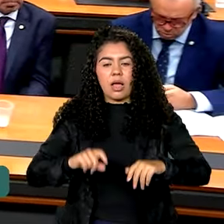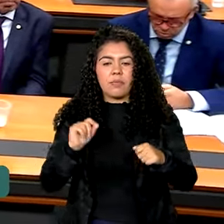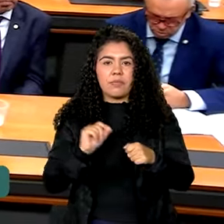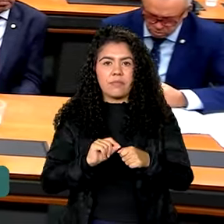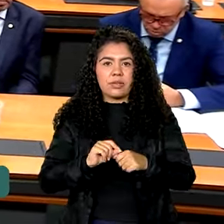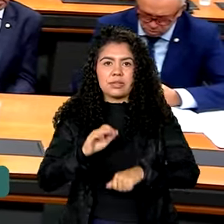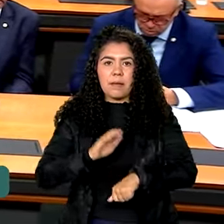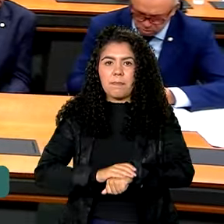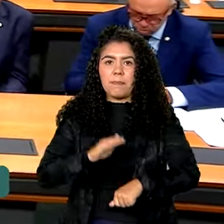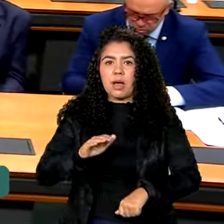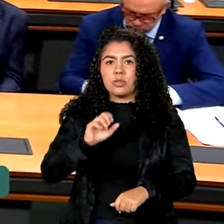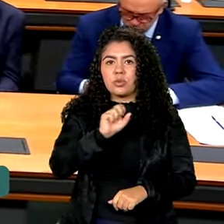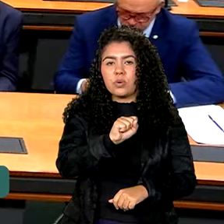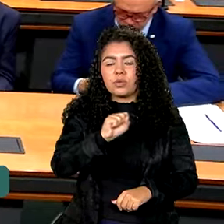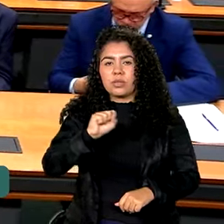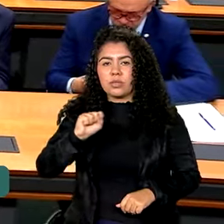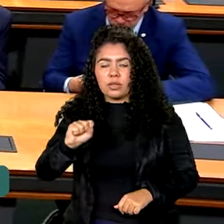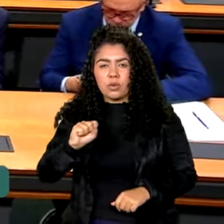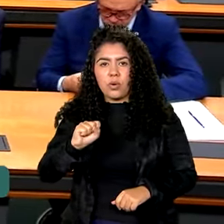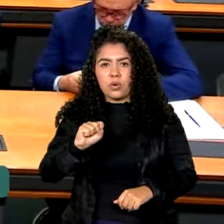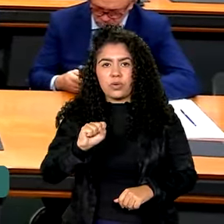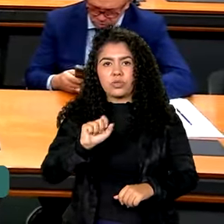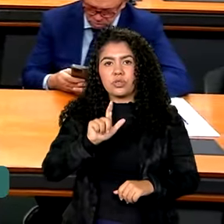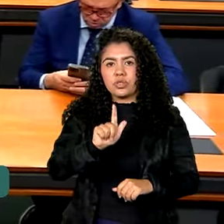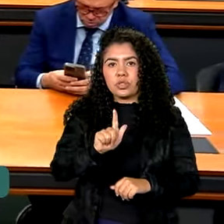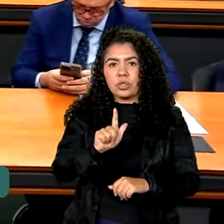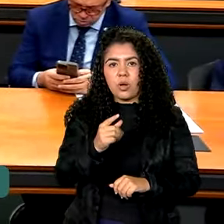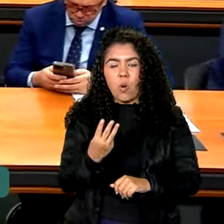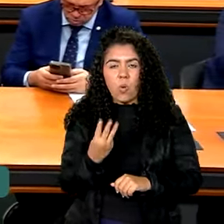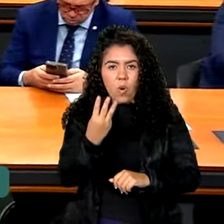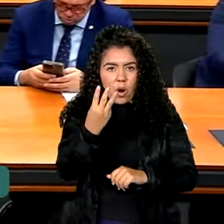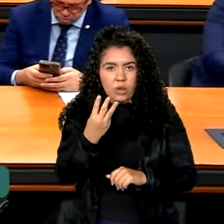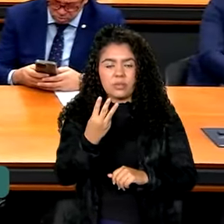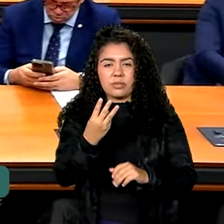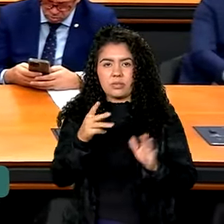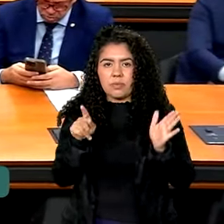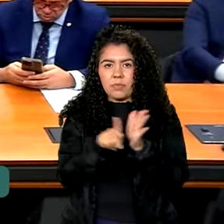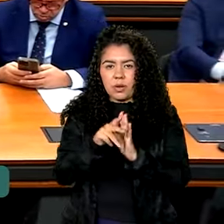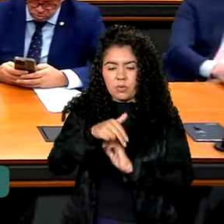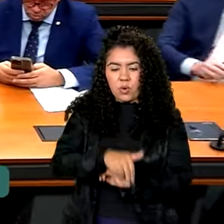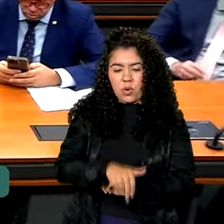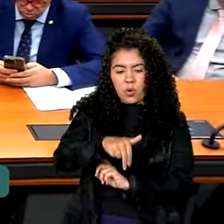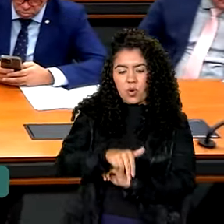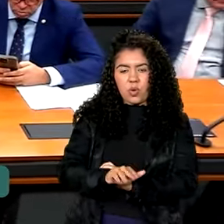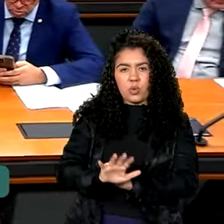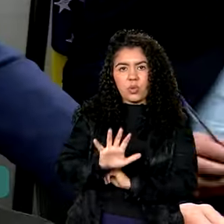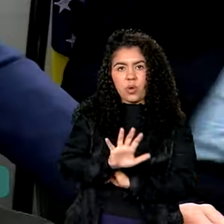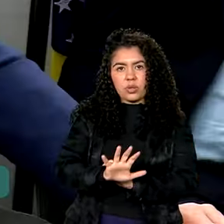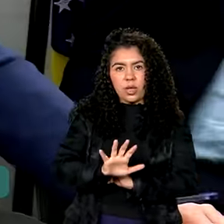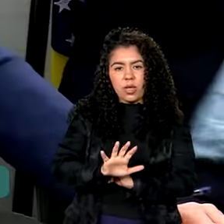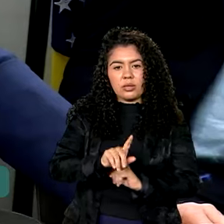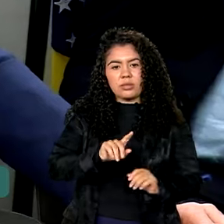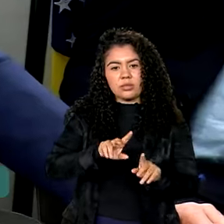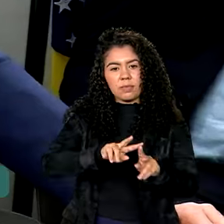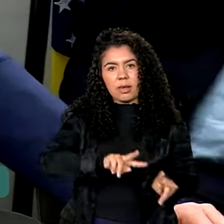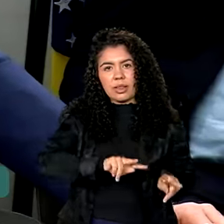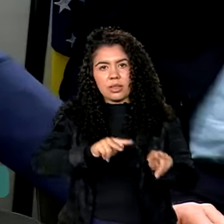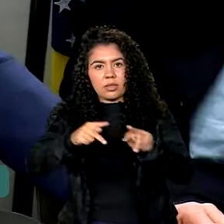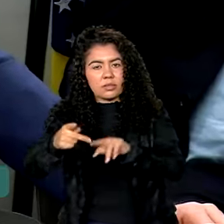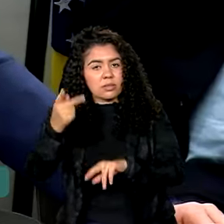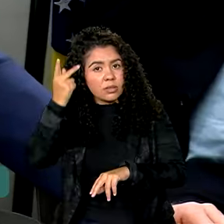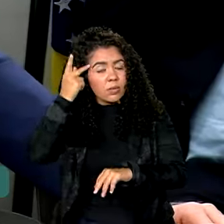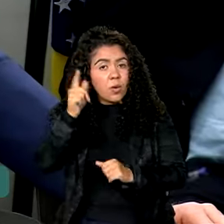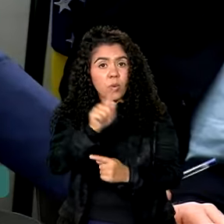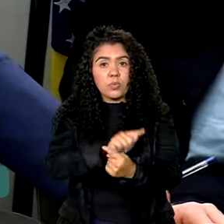88 gigawatts de energia limpa e renovável do Nordeste brasileiro para o centro de carga, que é São Paulo. E disse que a meta é